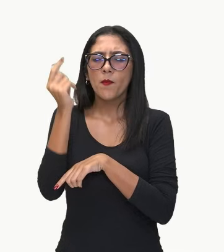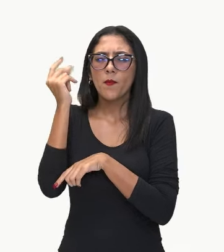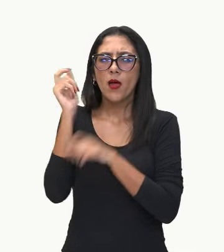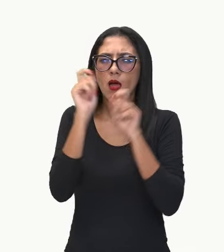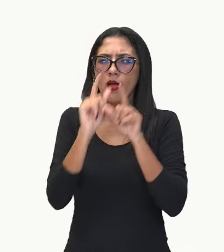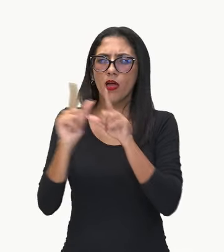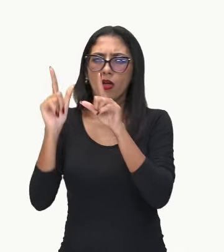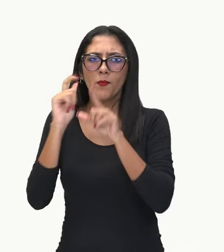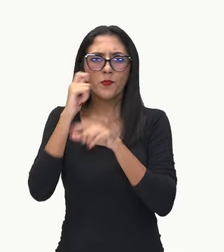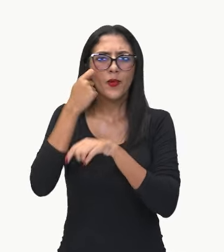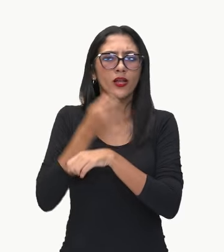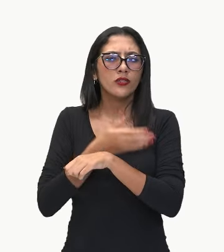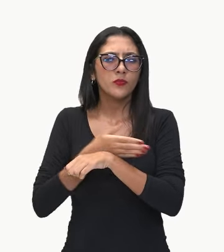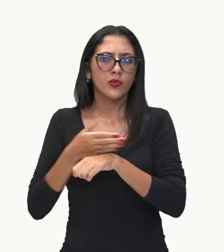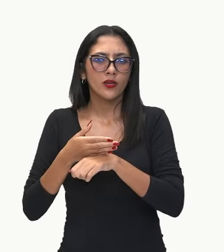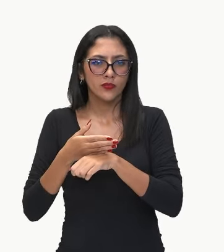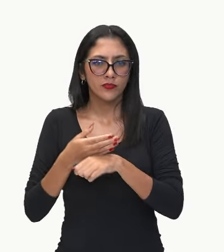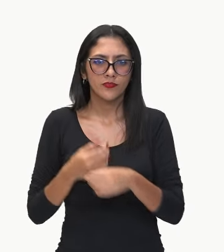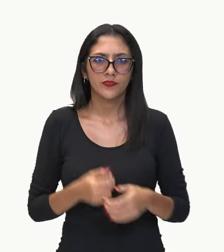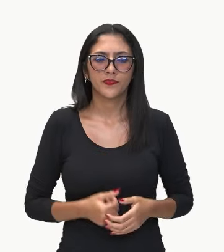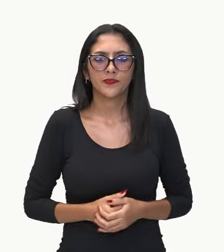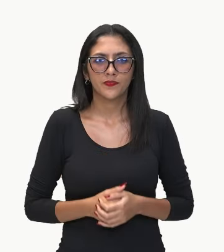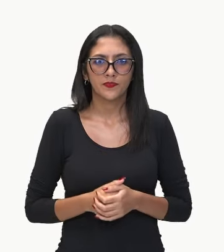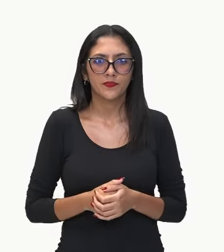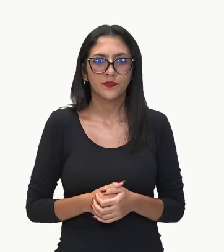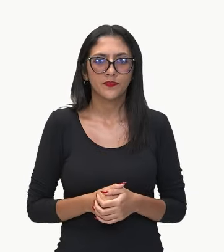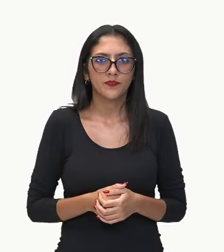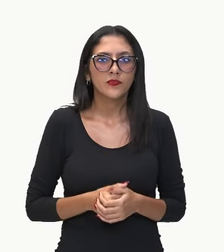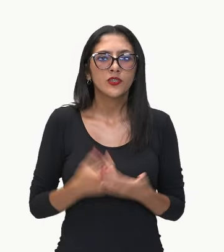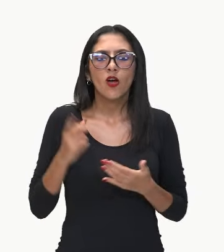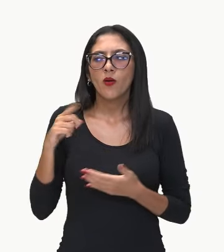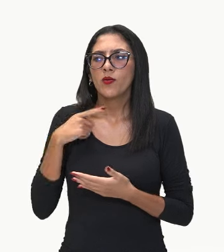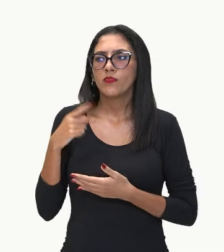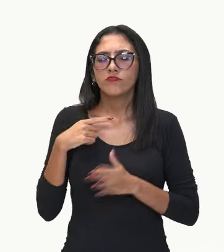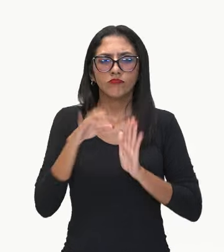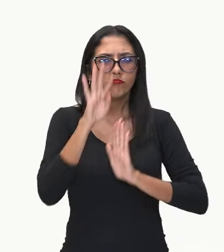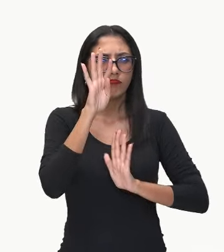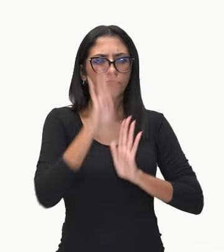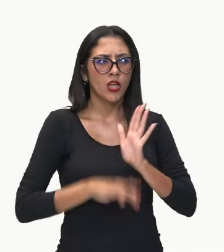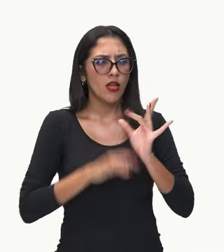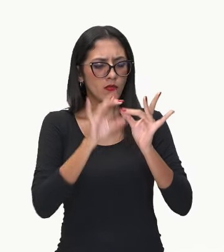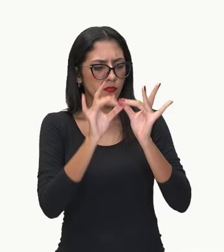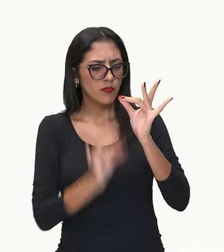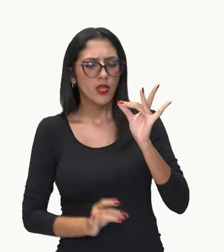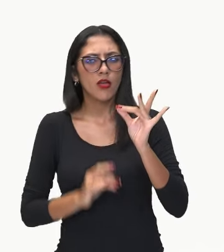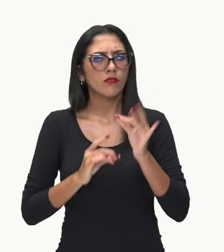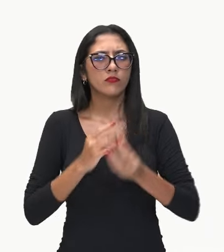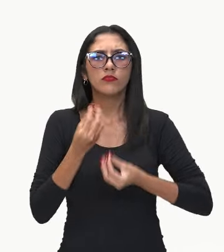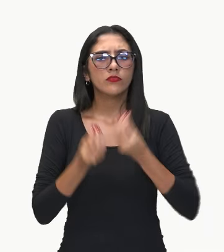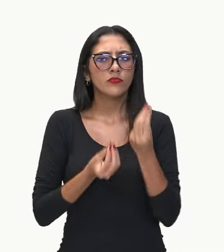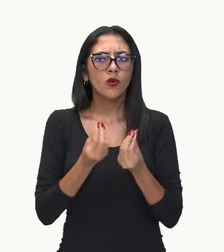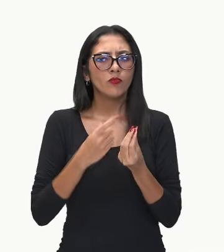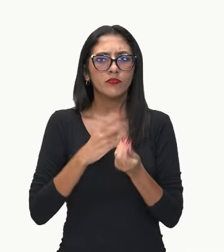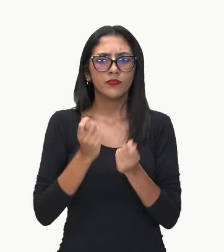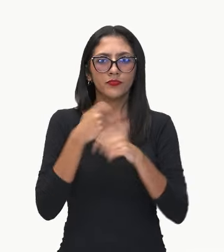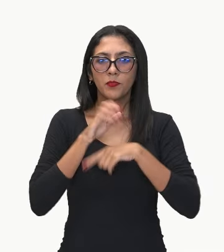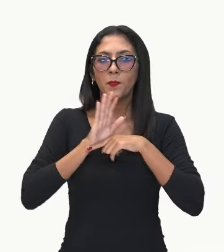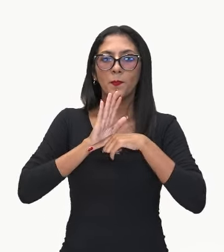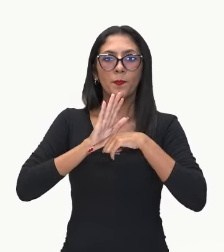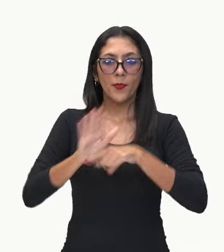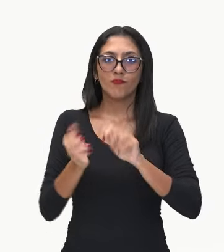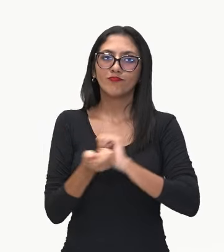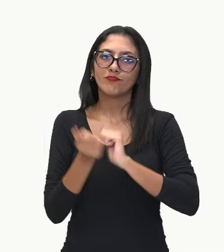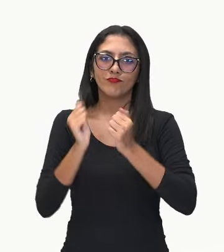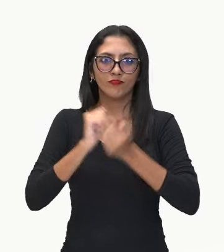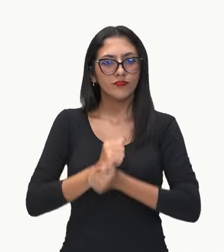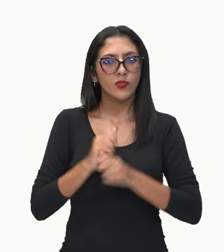coleção? Então, todo esse texto aqui, nós podemos expressar em forma de